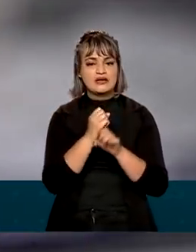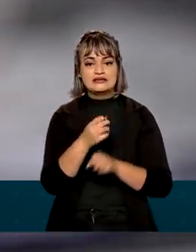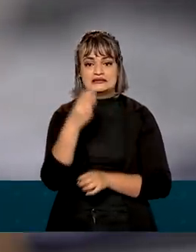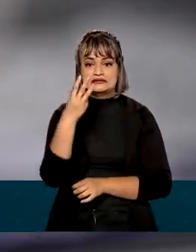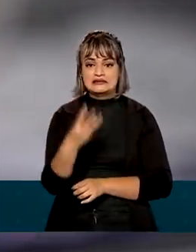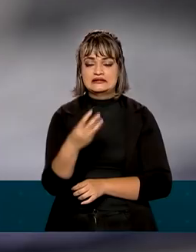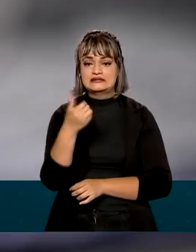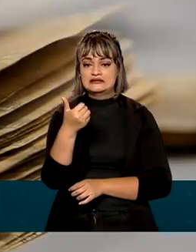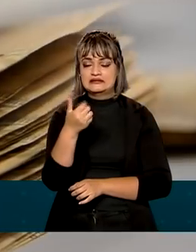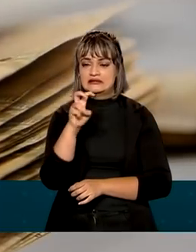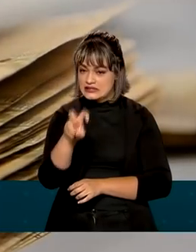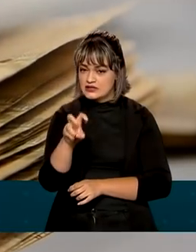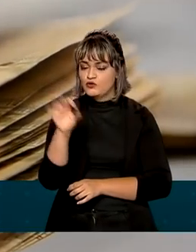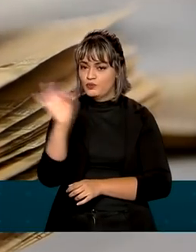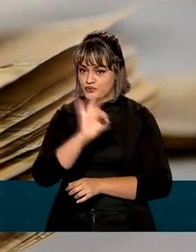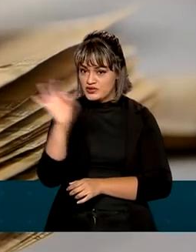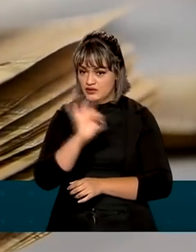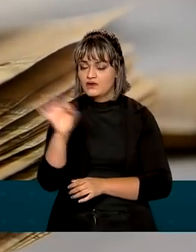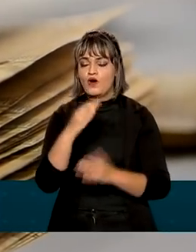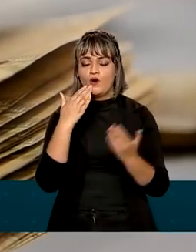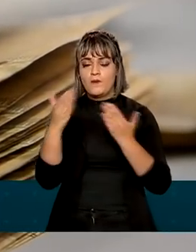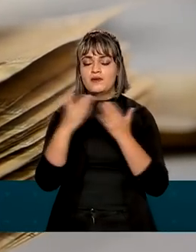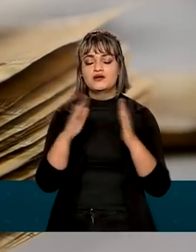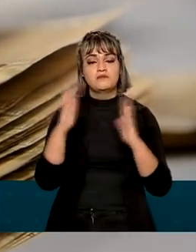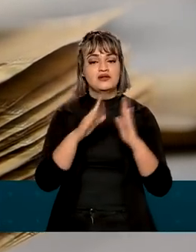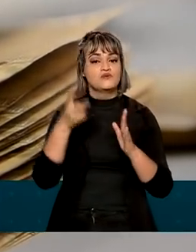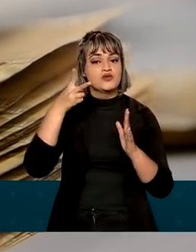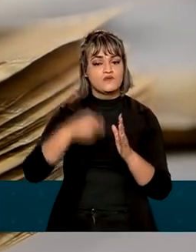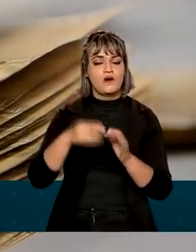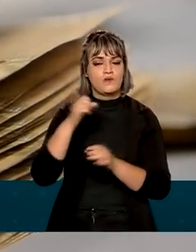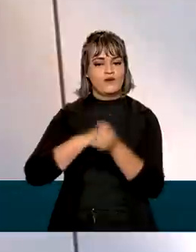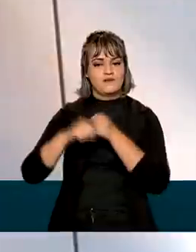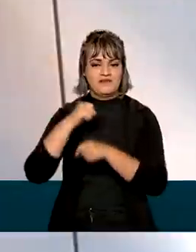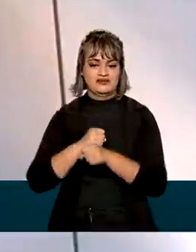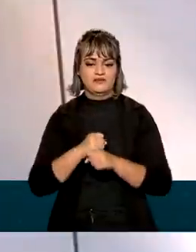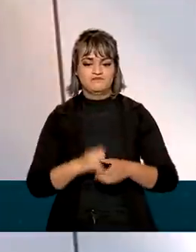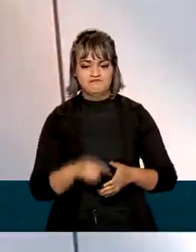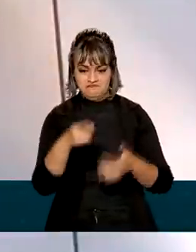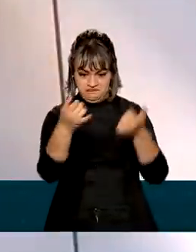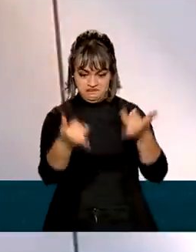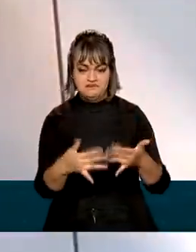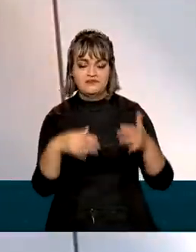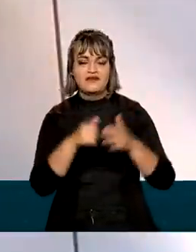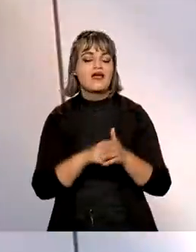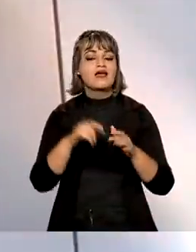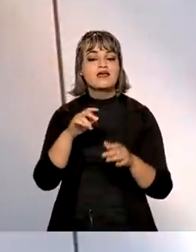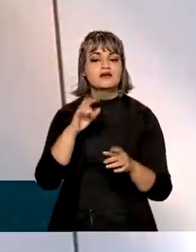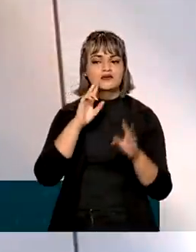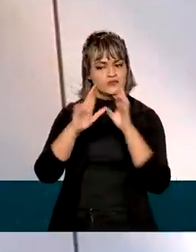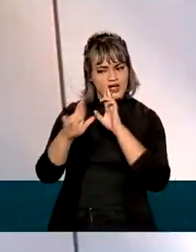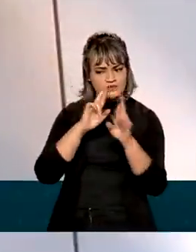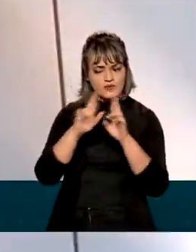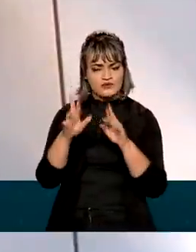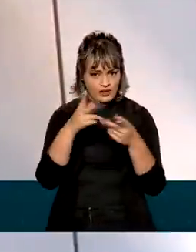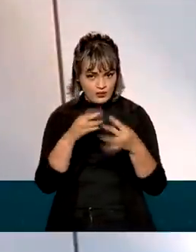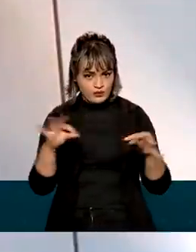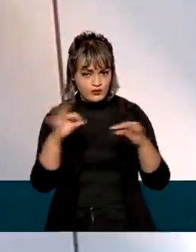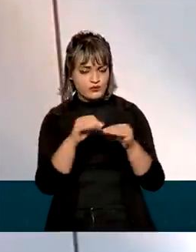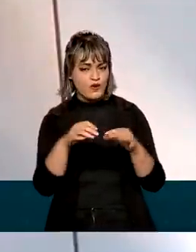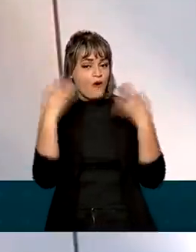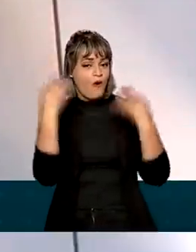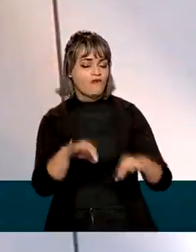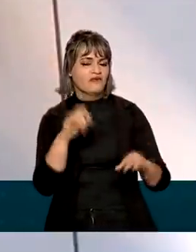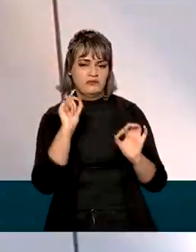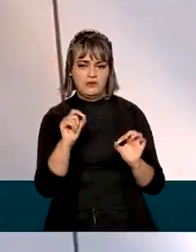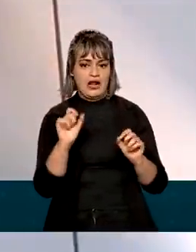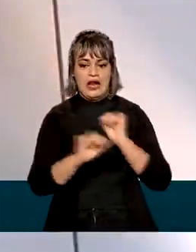35% em relação ao mesmo período do ano passado. Esses resultados, eles confirmam de um modo